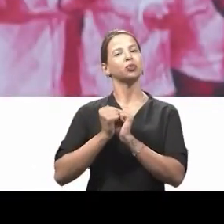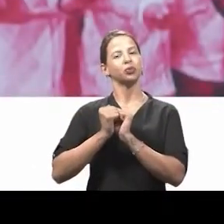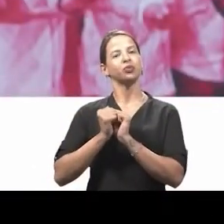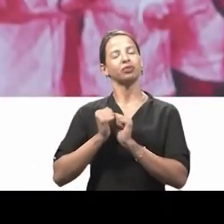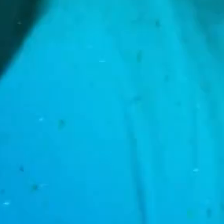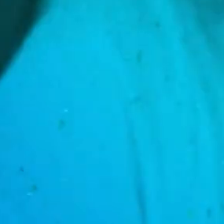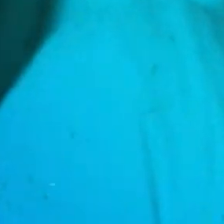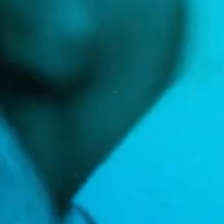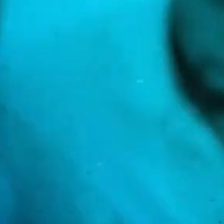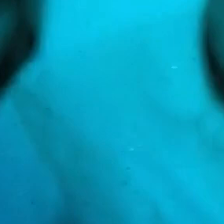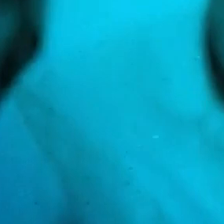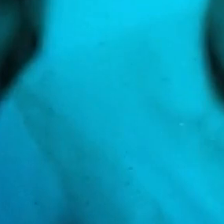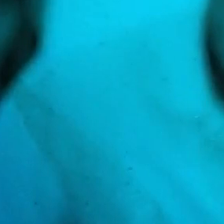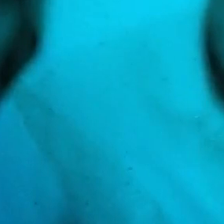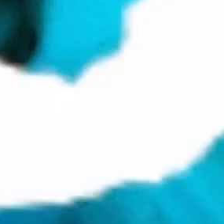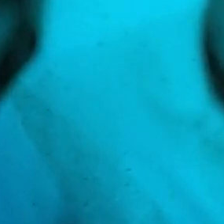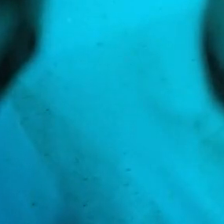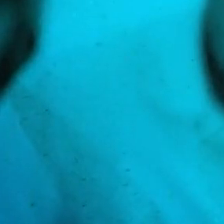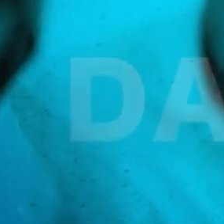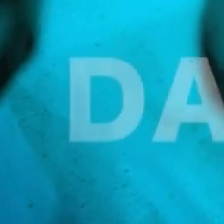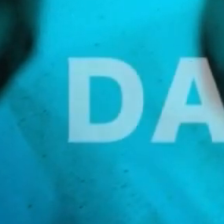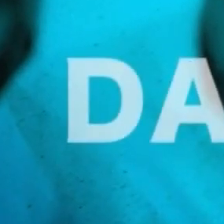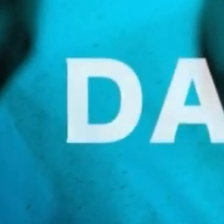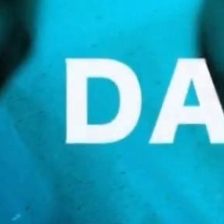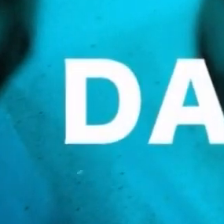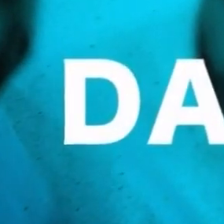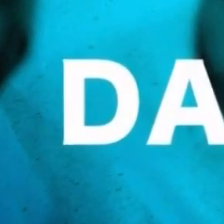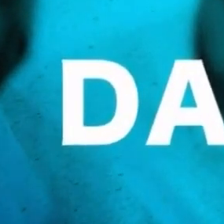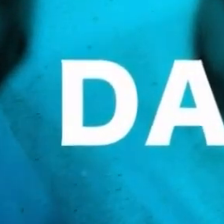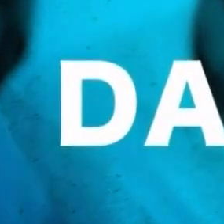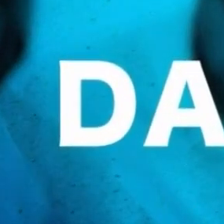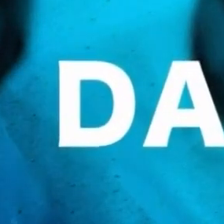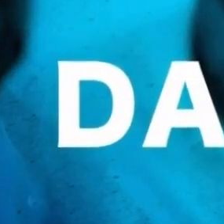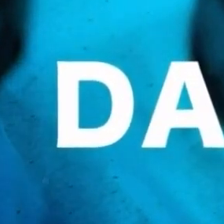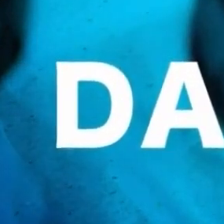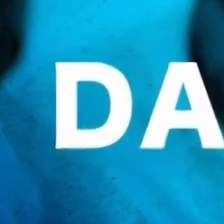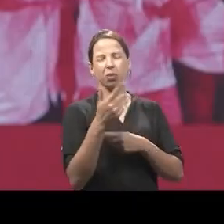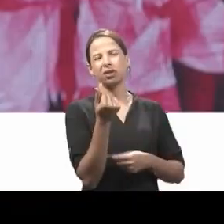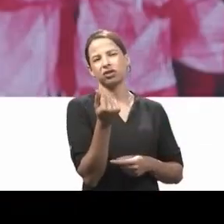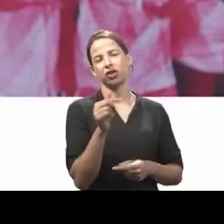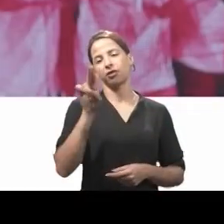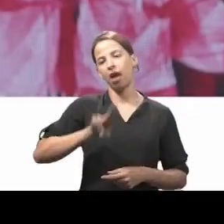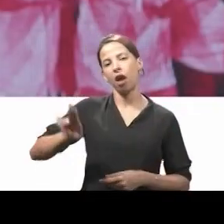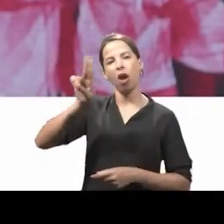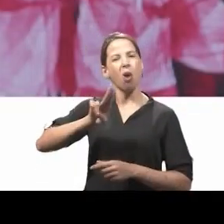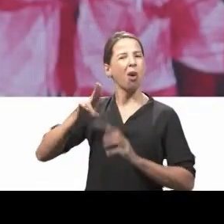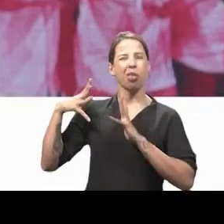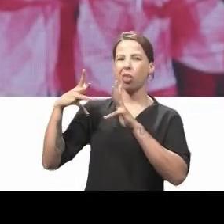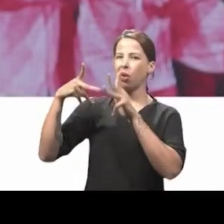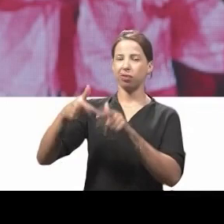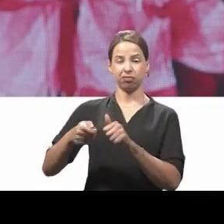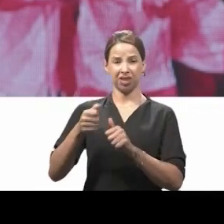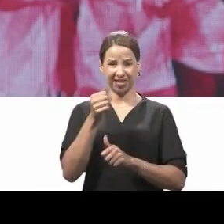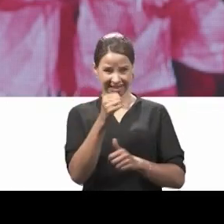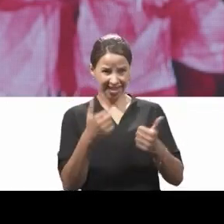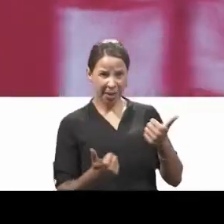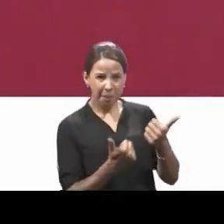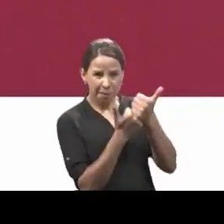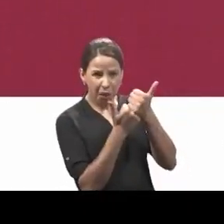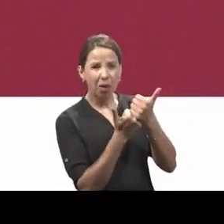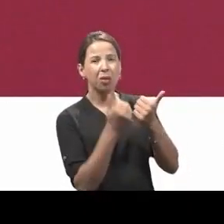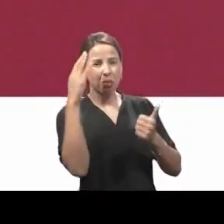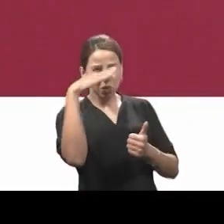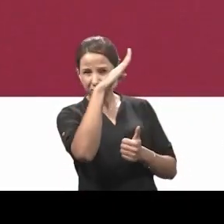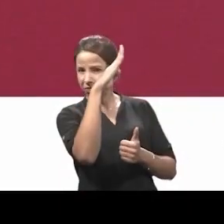e Otto. Governo Bolsonaro cortou o dinheiro das universidades. Quem alivia pra Bolsonaro não